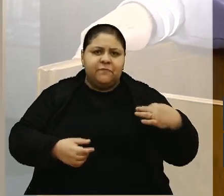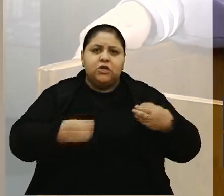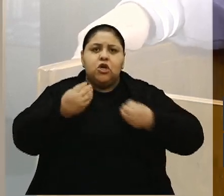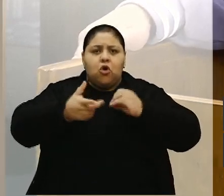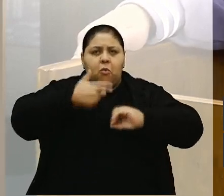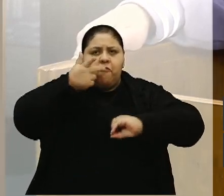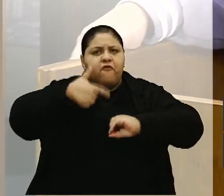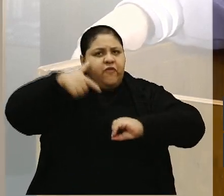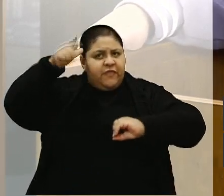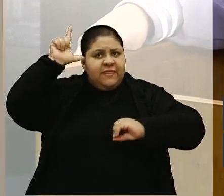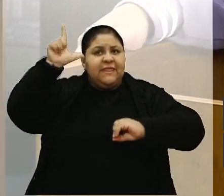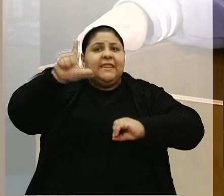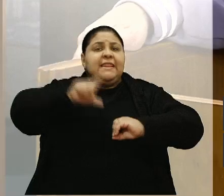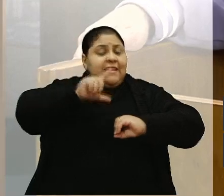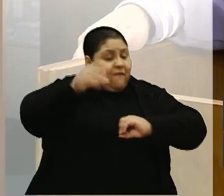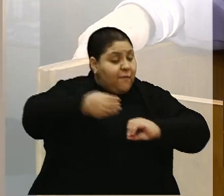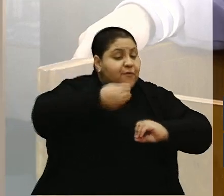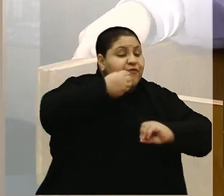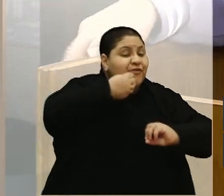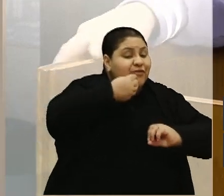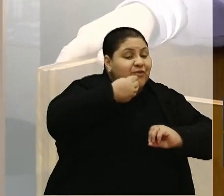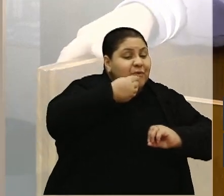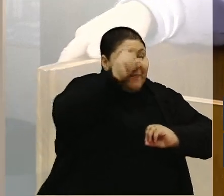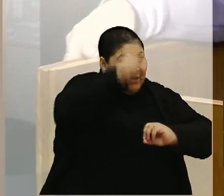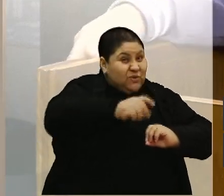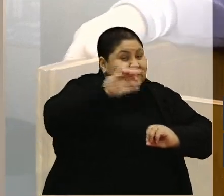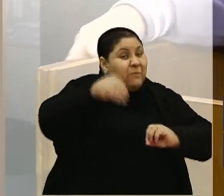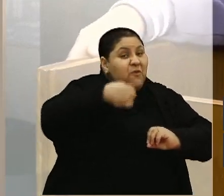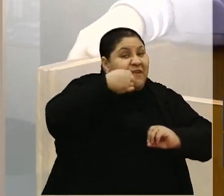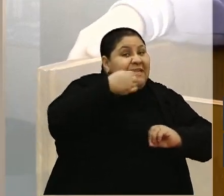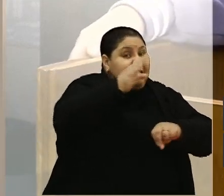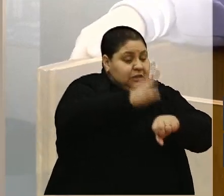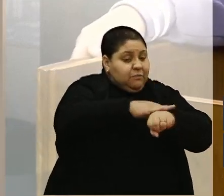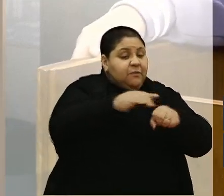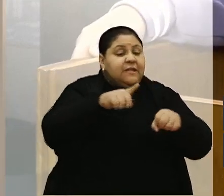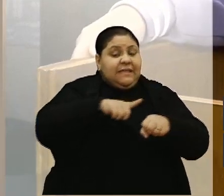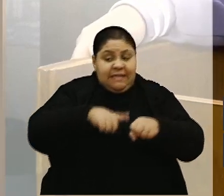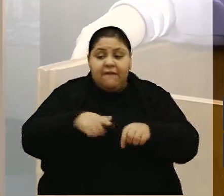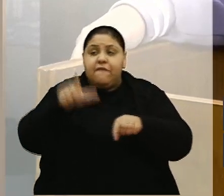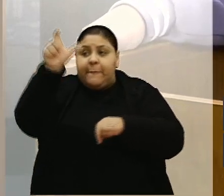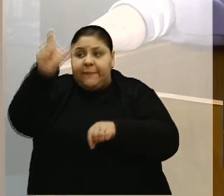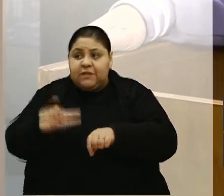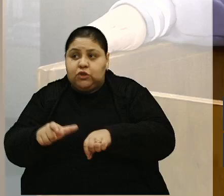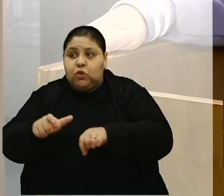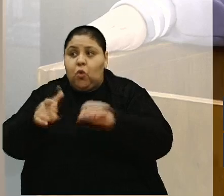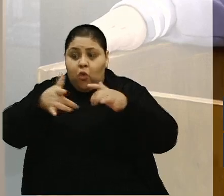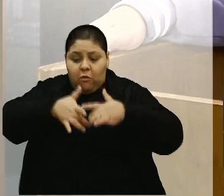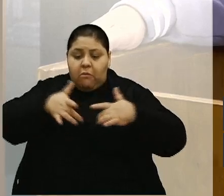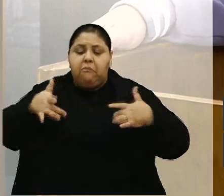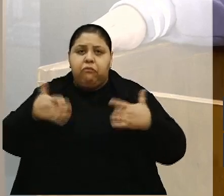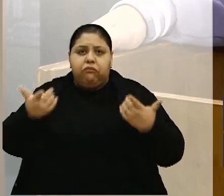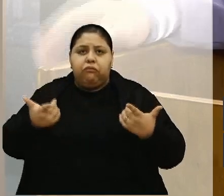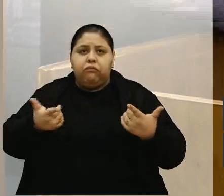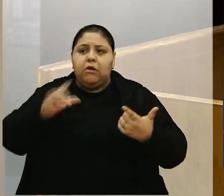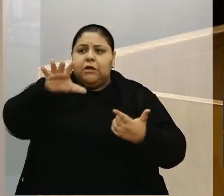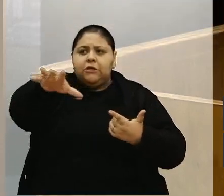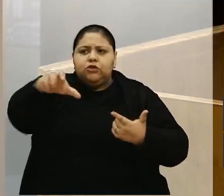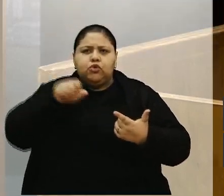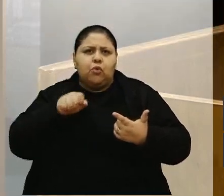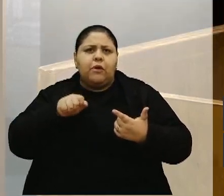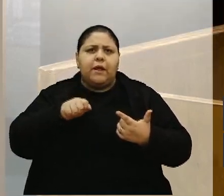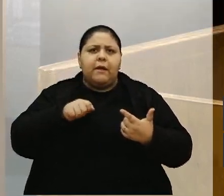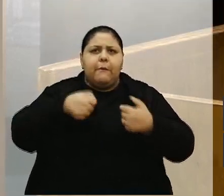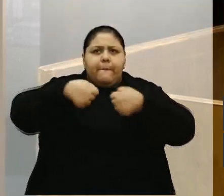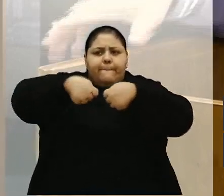ontem que eu tenho aproveitadores, teve muito. O que eu vi desses motoqueiros indo socorrer gente, Cruz Vermelha,